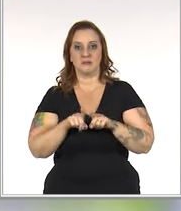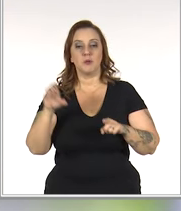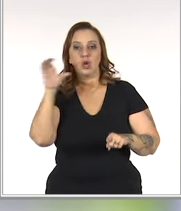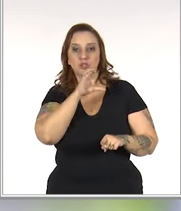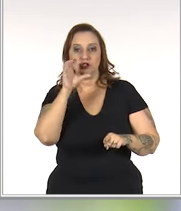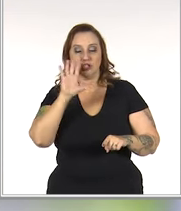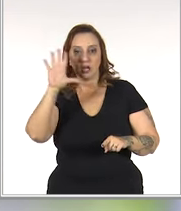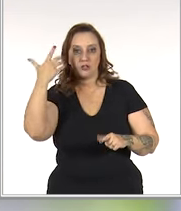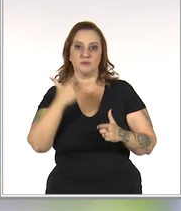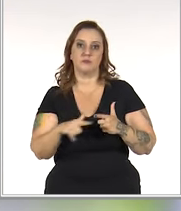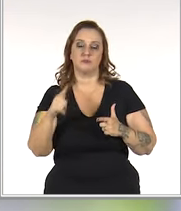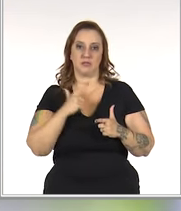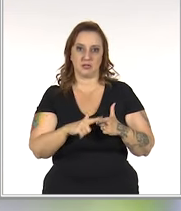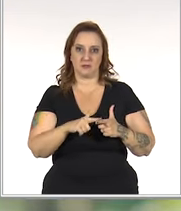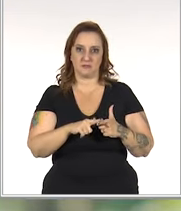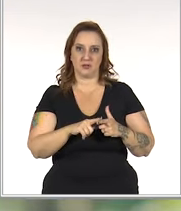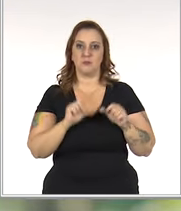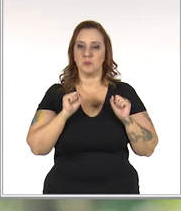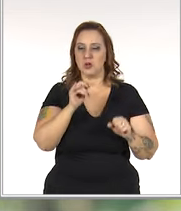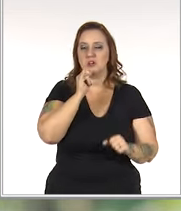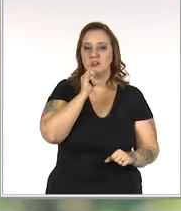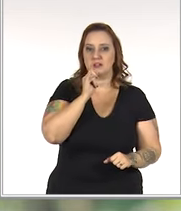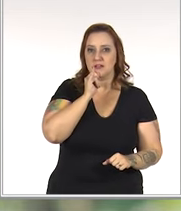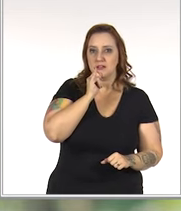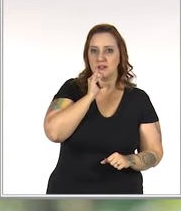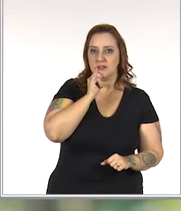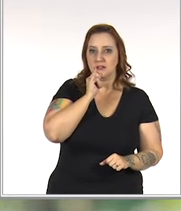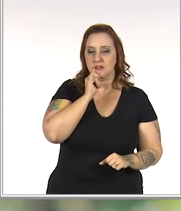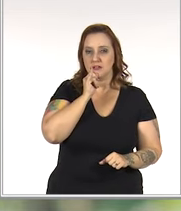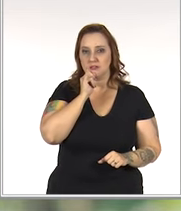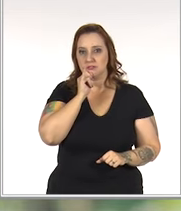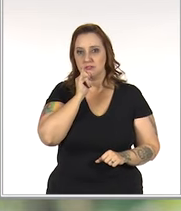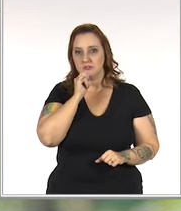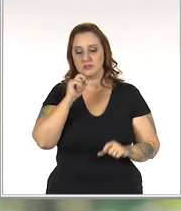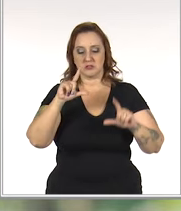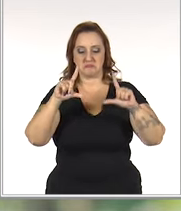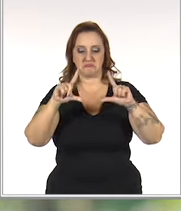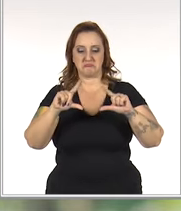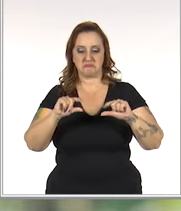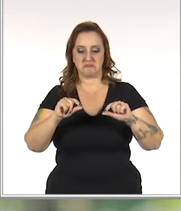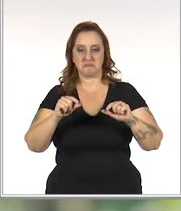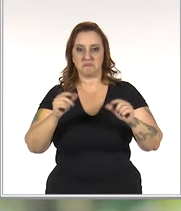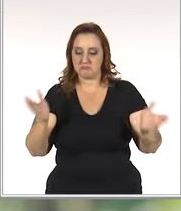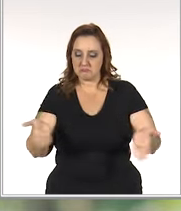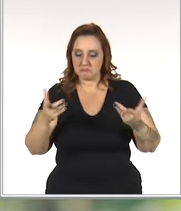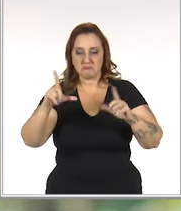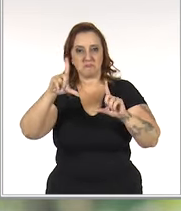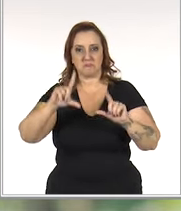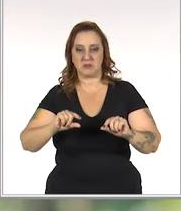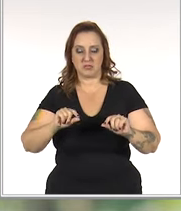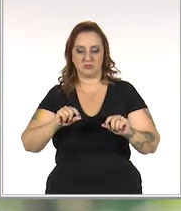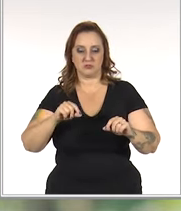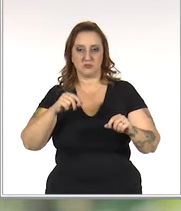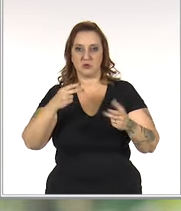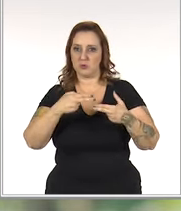e urgentes para resolver o problema. Eu posso, por exemplo, fazer uma promoção de mercadorias que estão empatadas no estoque.